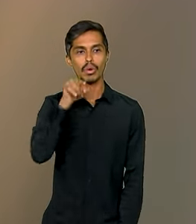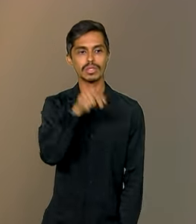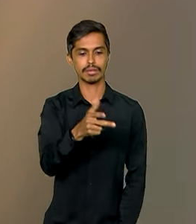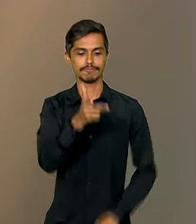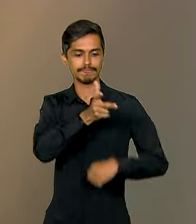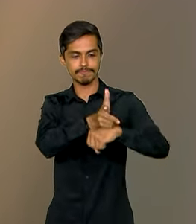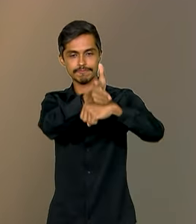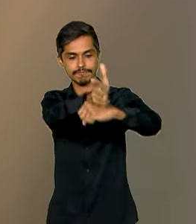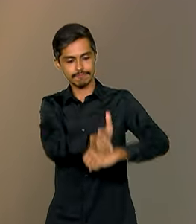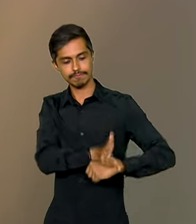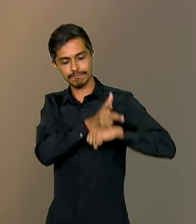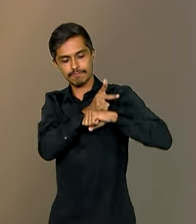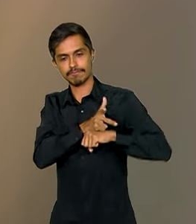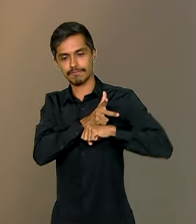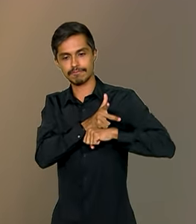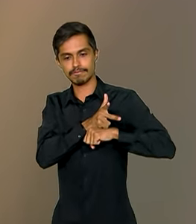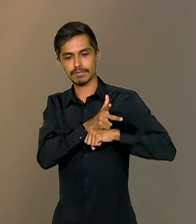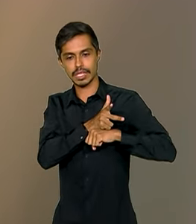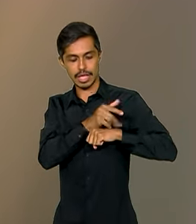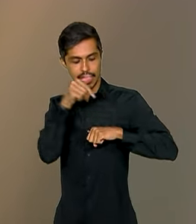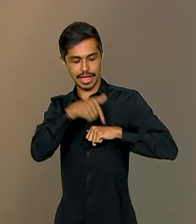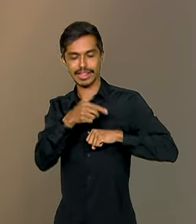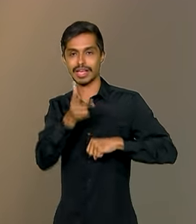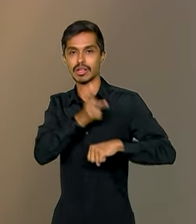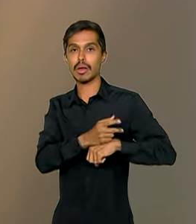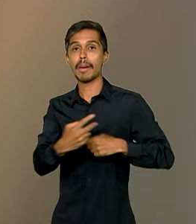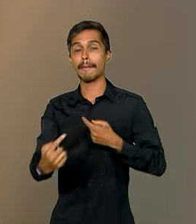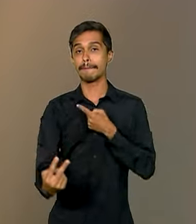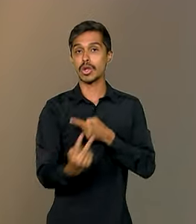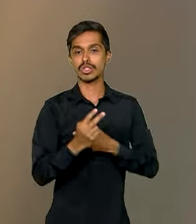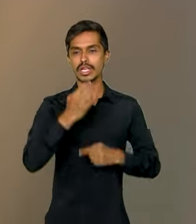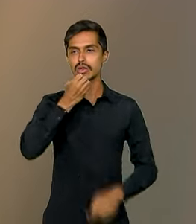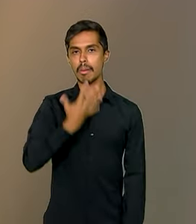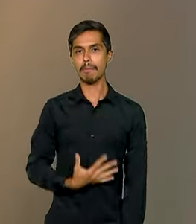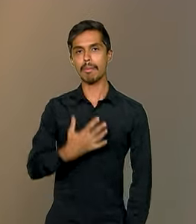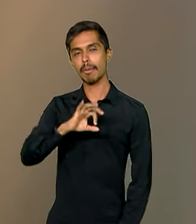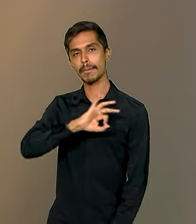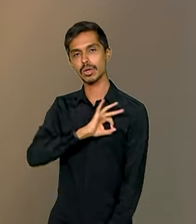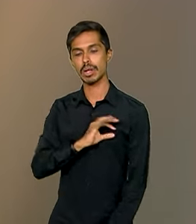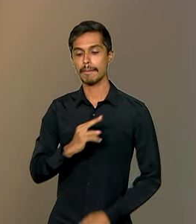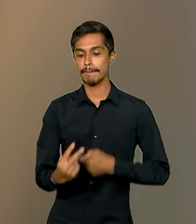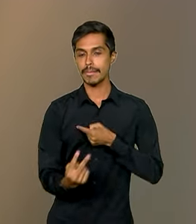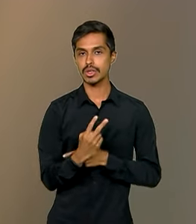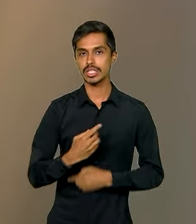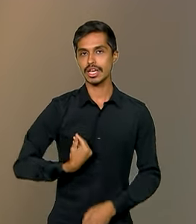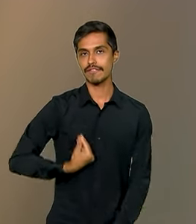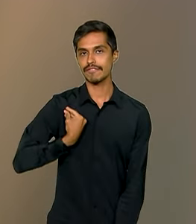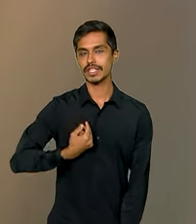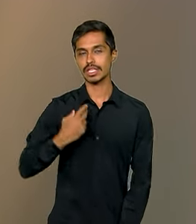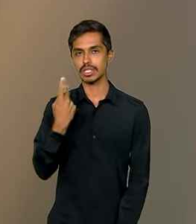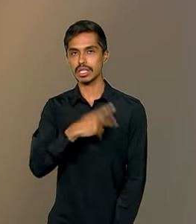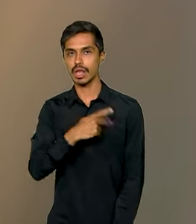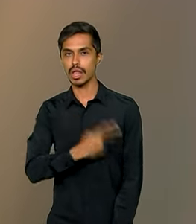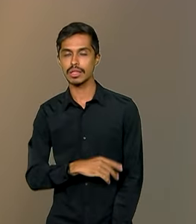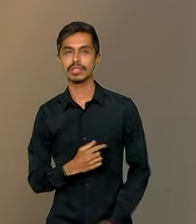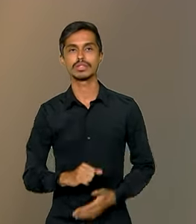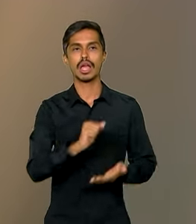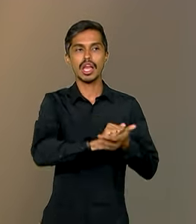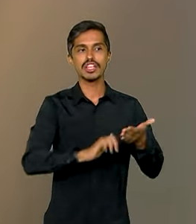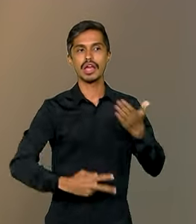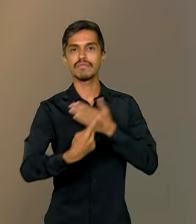câmeras corporais. A câmera, ela protege o bom policial, ela protege a atividade policial, ela